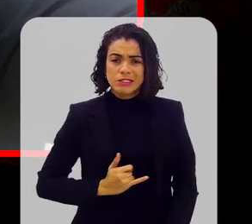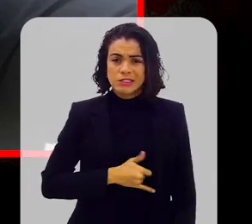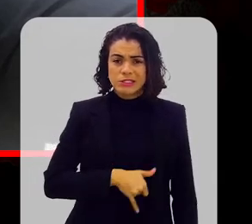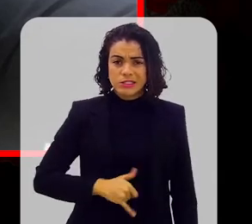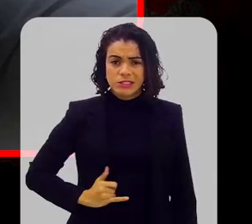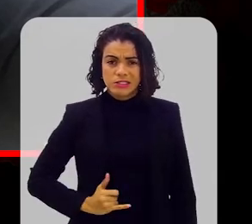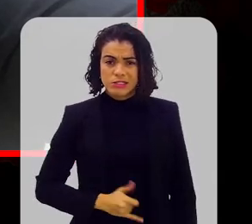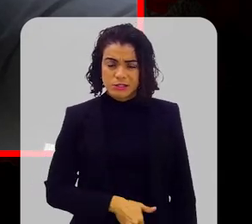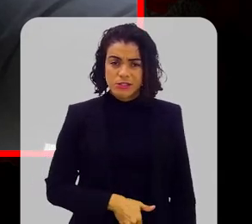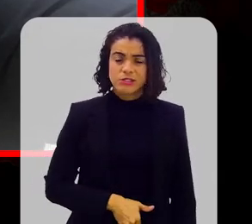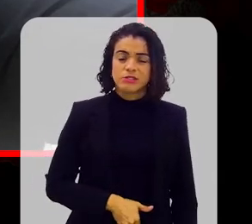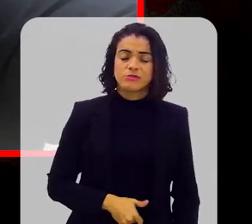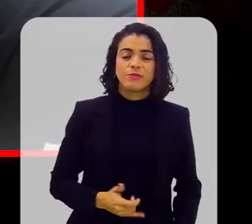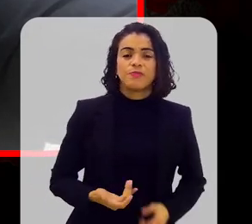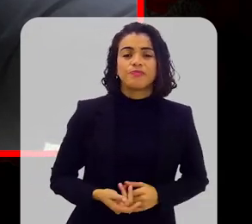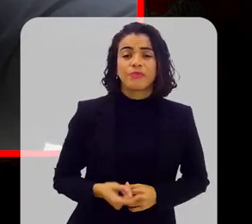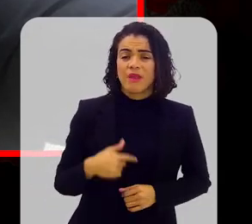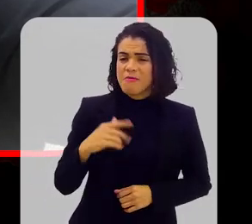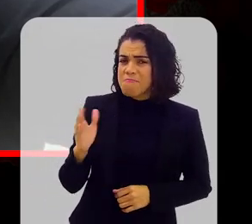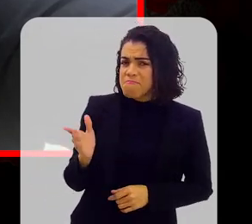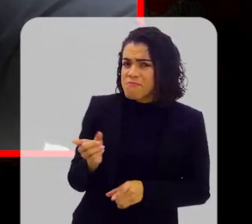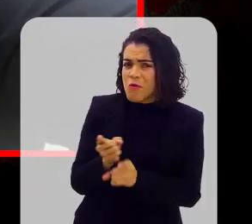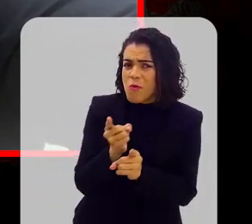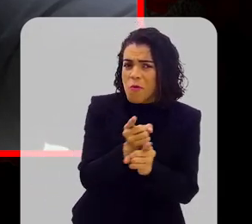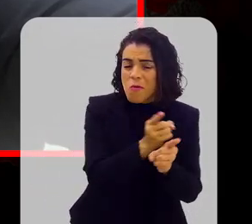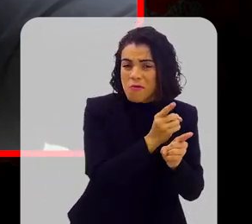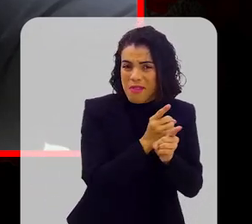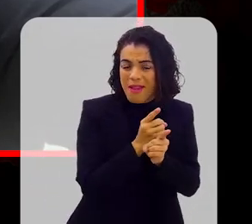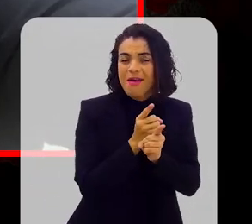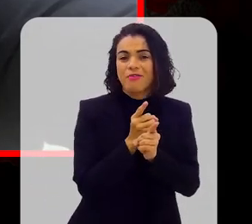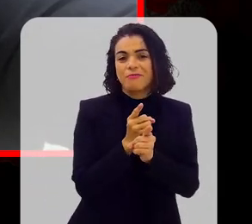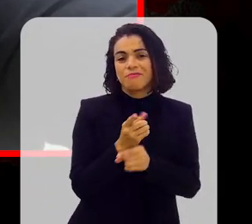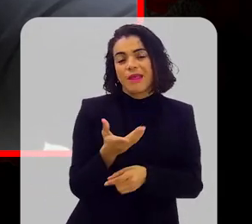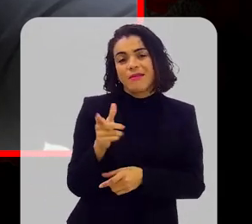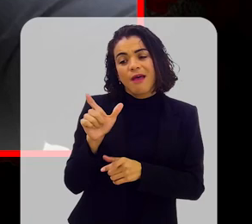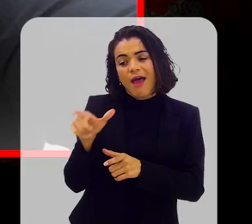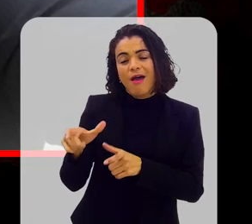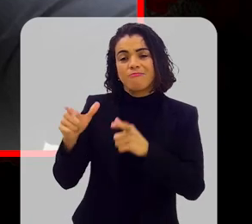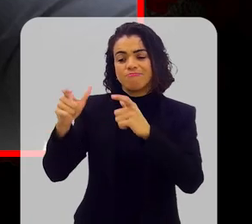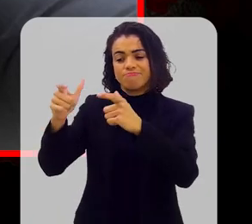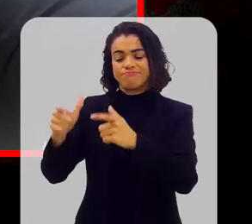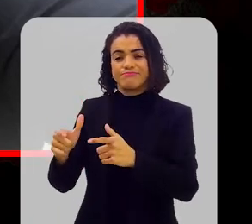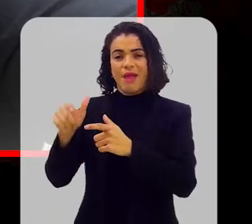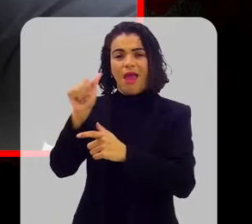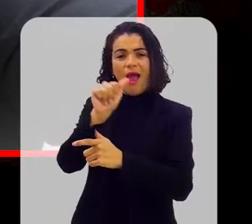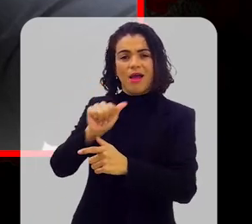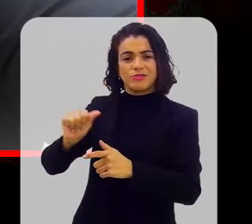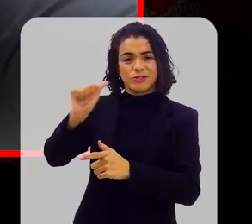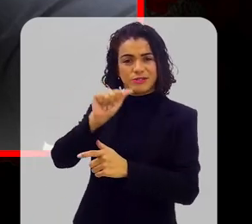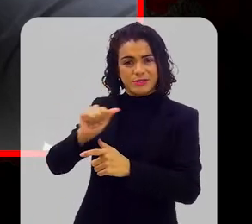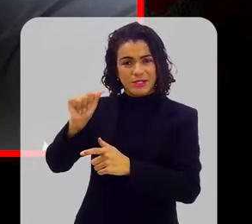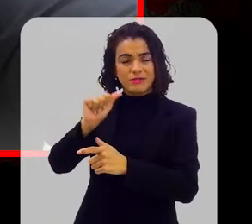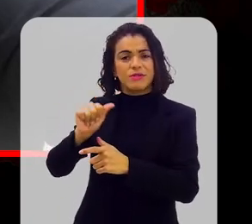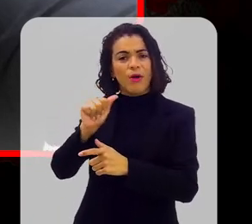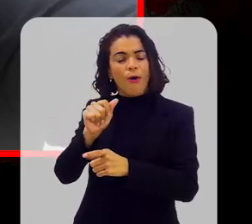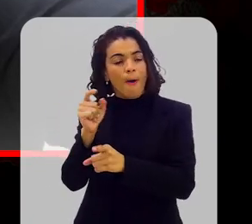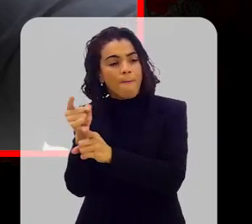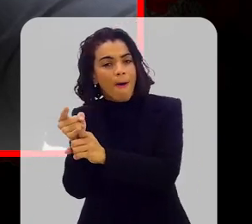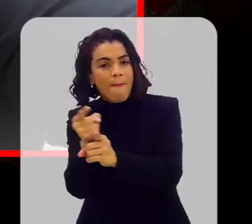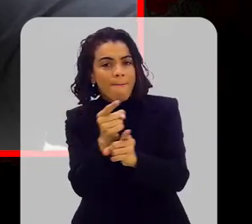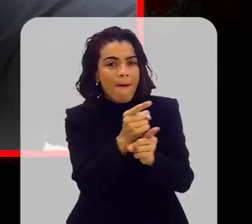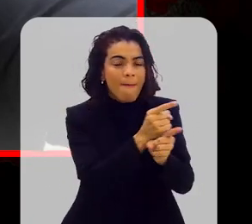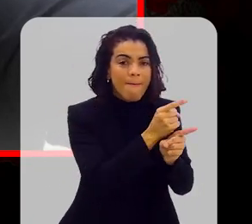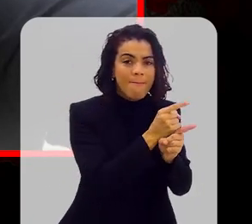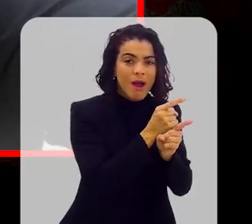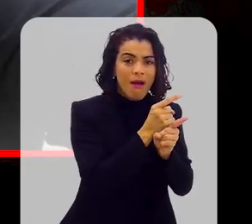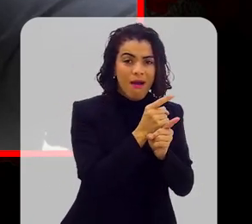Porque é muito frequente a associação do tabagismo com o câncer de pulmão.